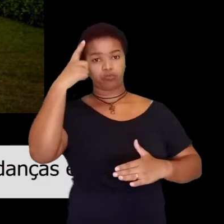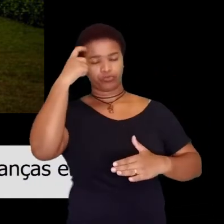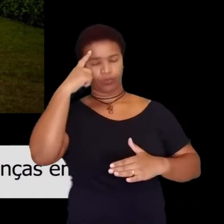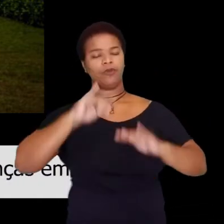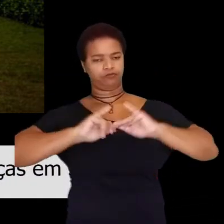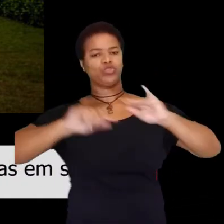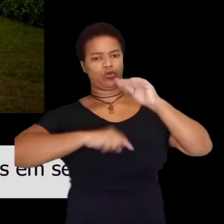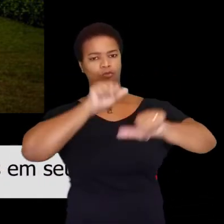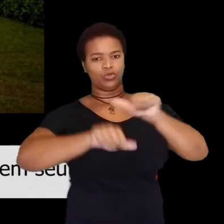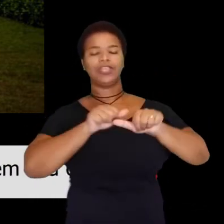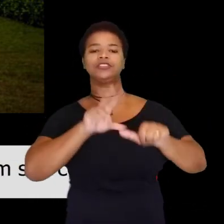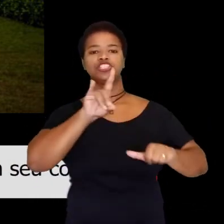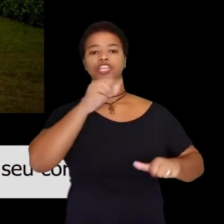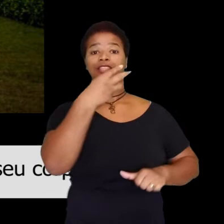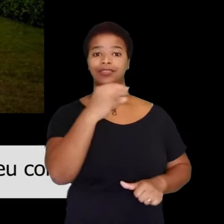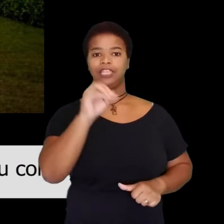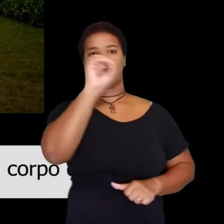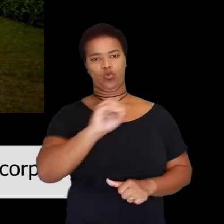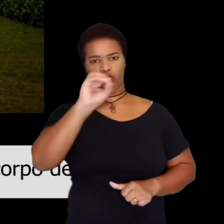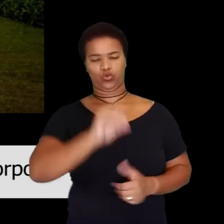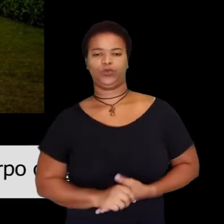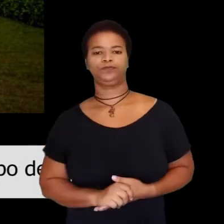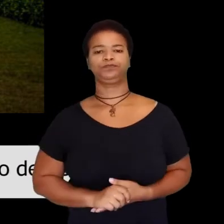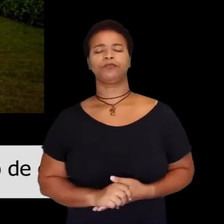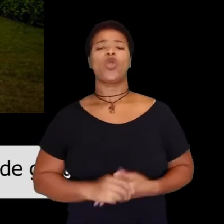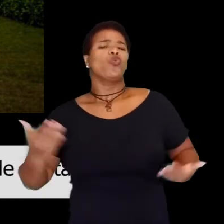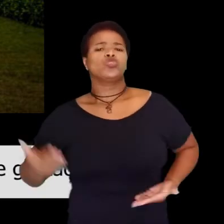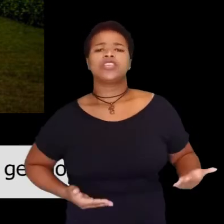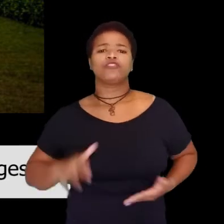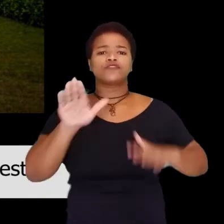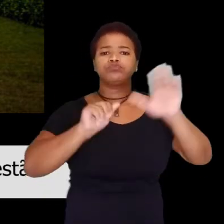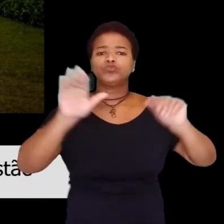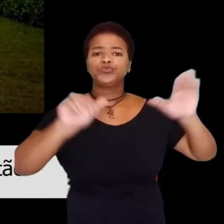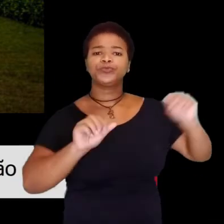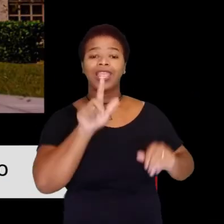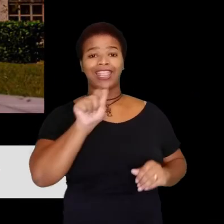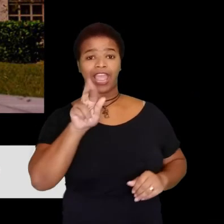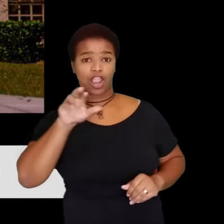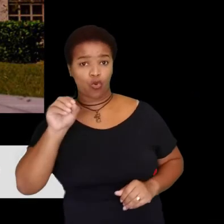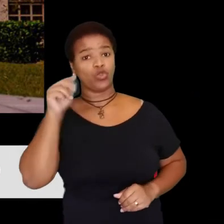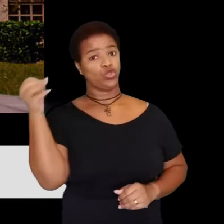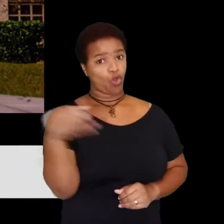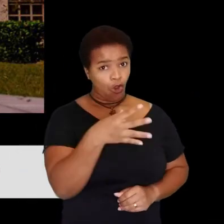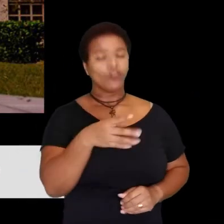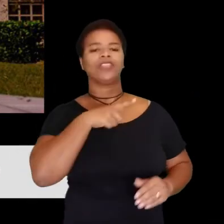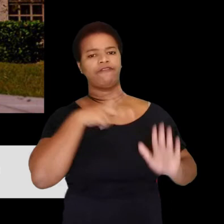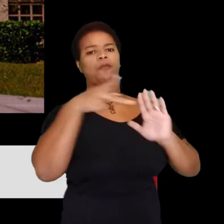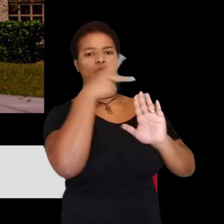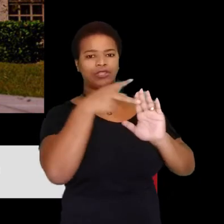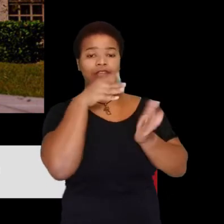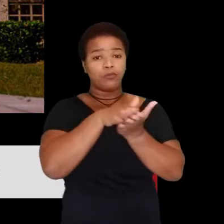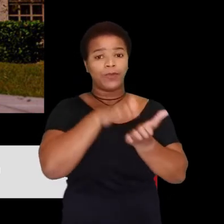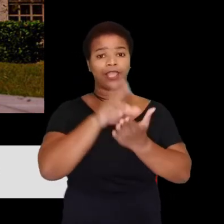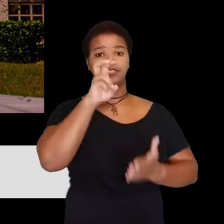Marcos Vinícius Davi, no dia 30 de outubro. Os servidores foram nomeados para os novos cargos por meio de portaria